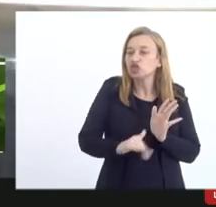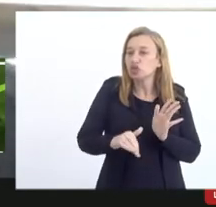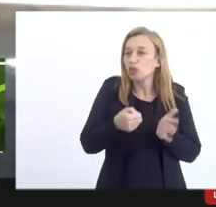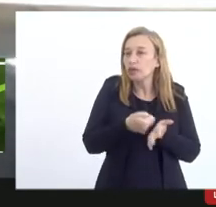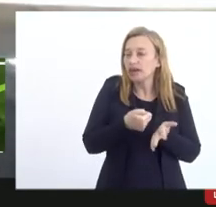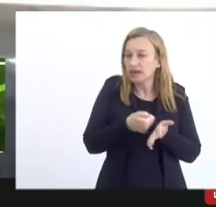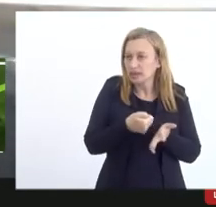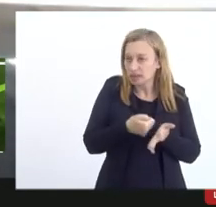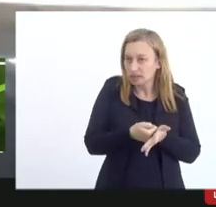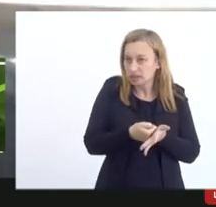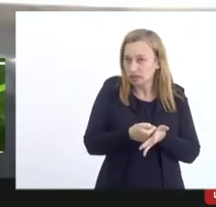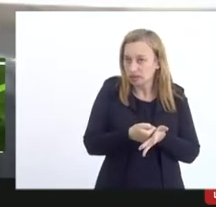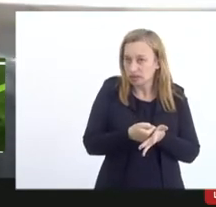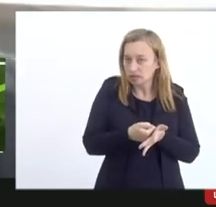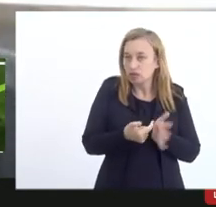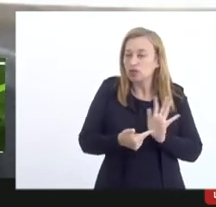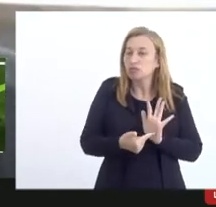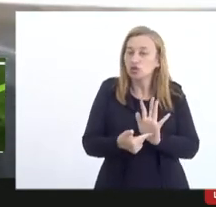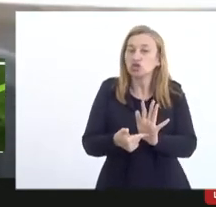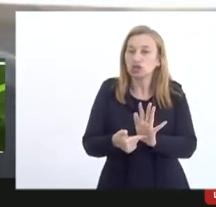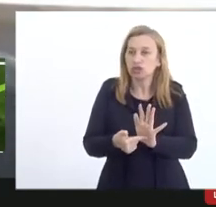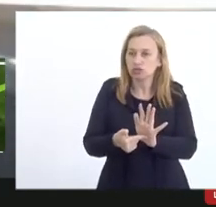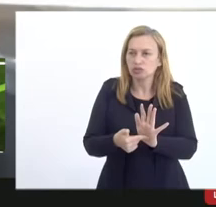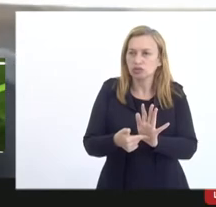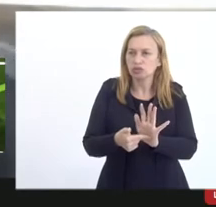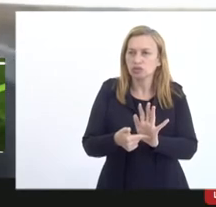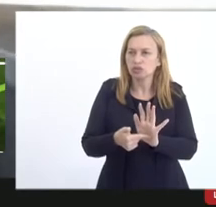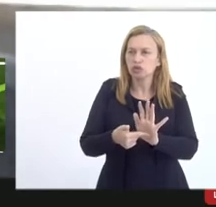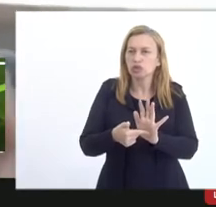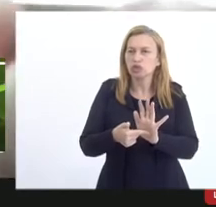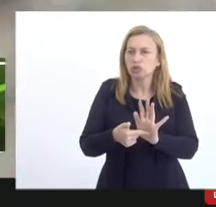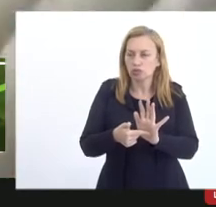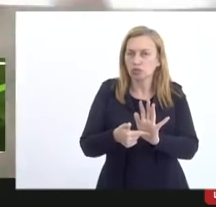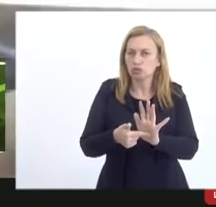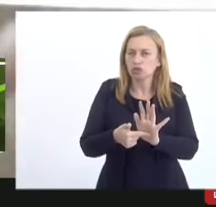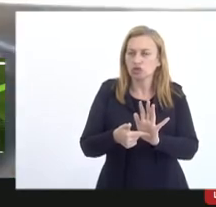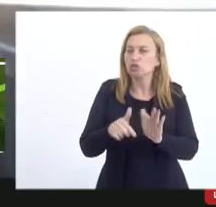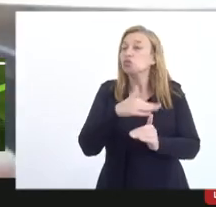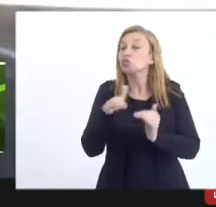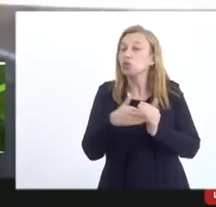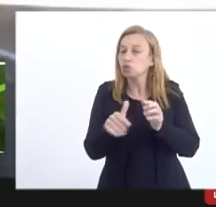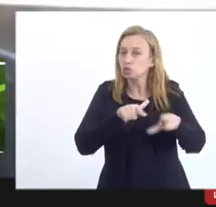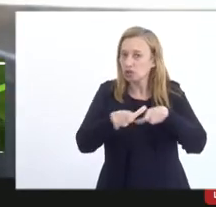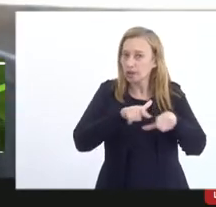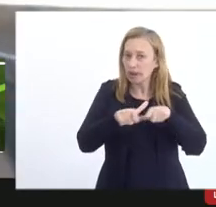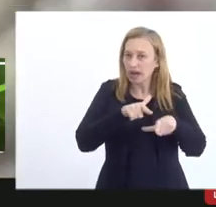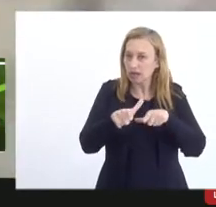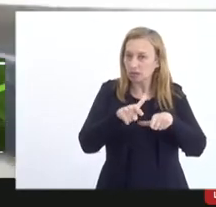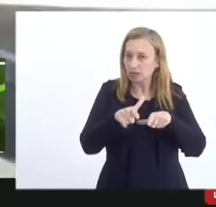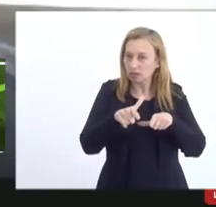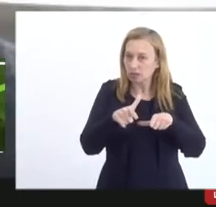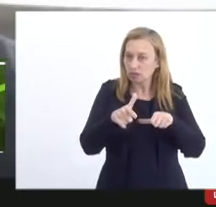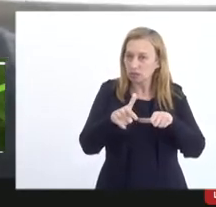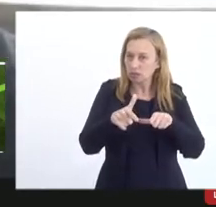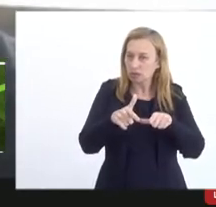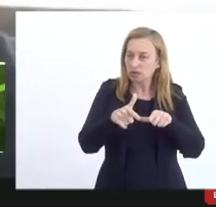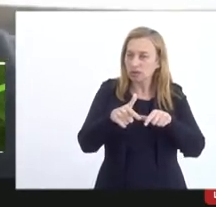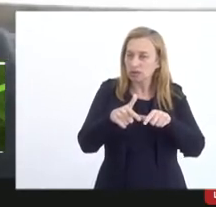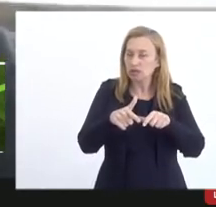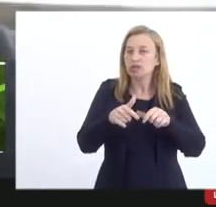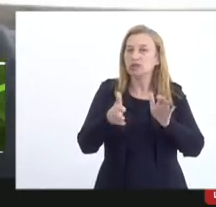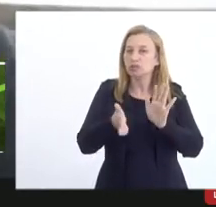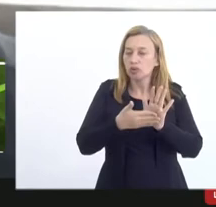apresentação da prestação de contas por parte do proponente proponente ele se mantém seguindo as mesmas regras disciplinadas pelo